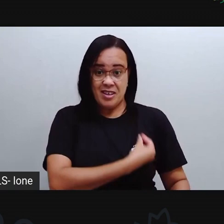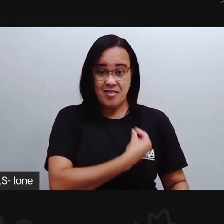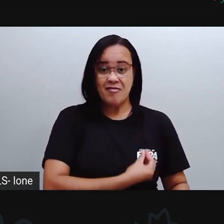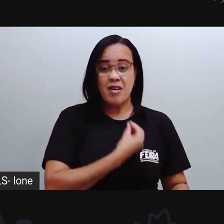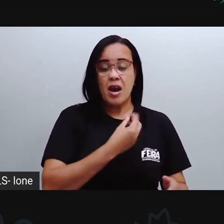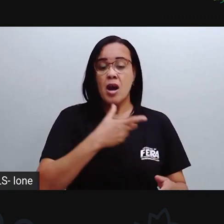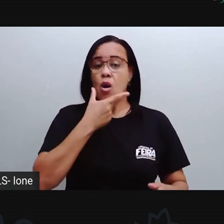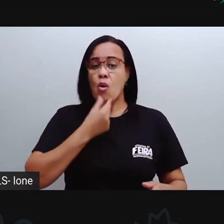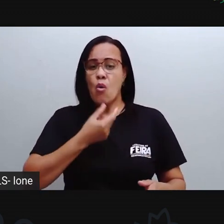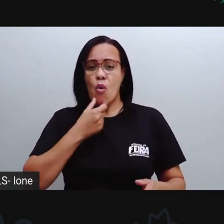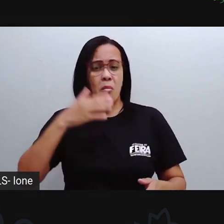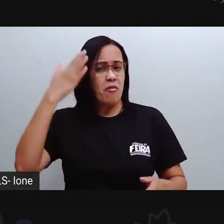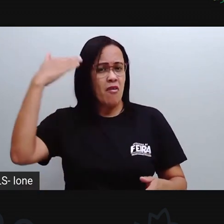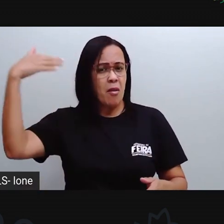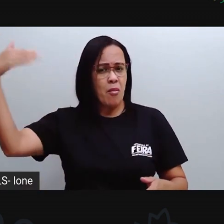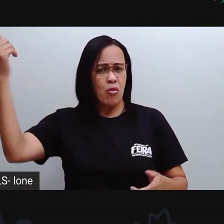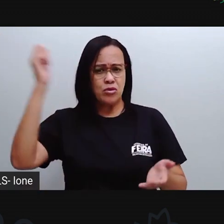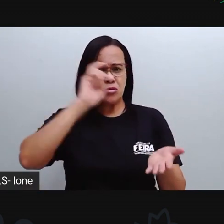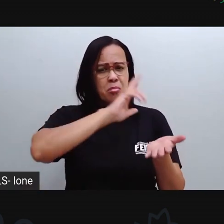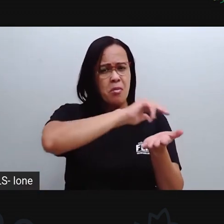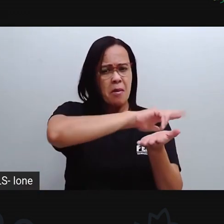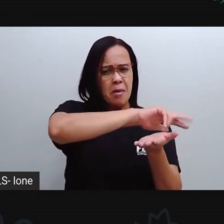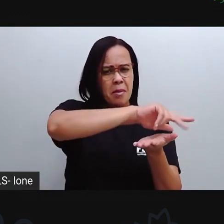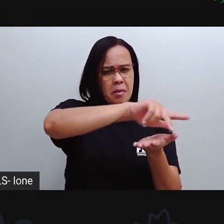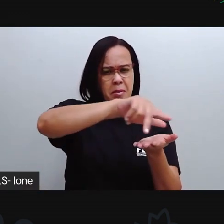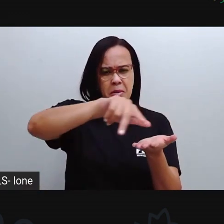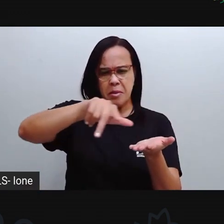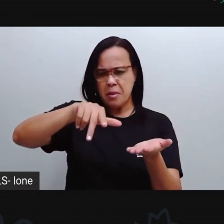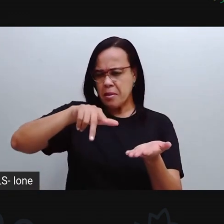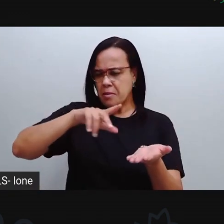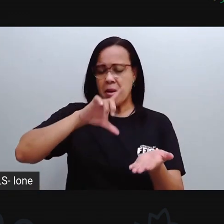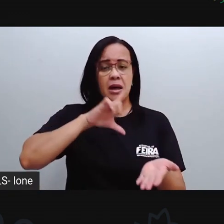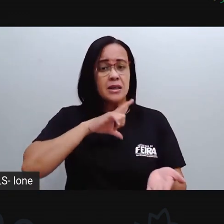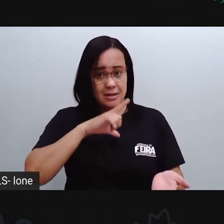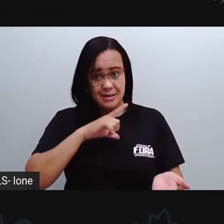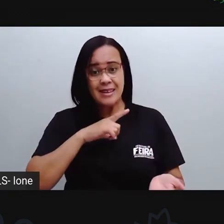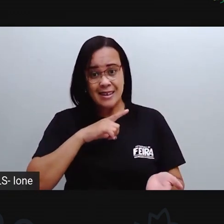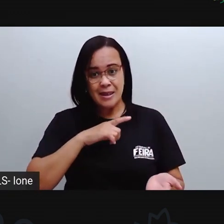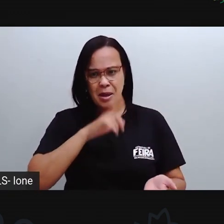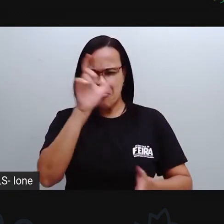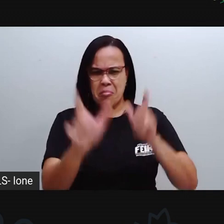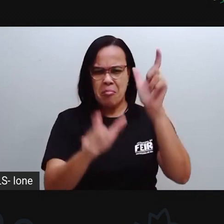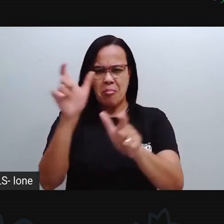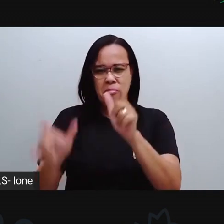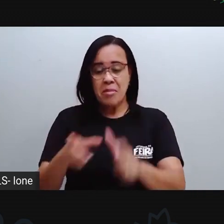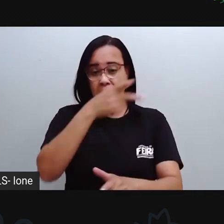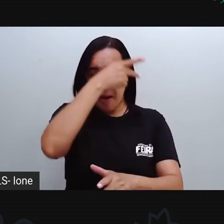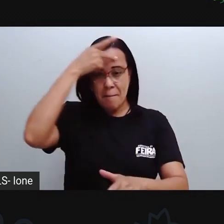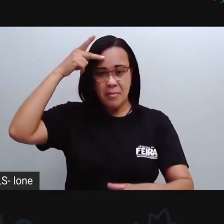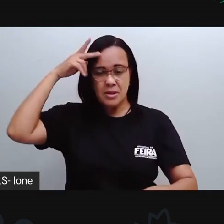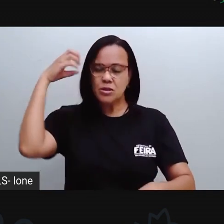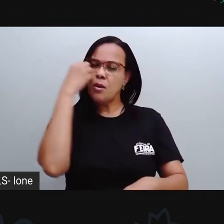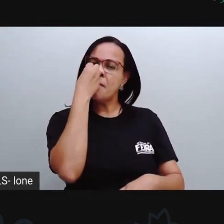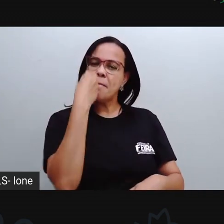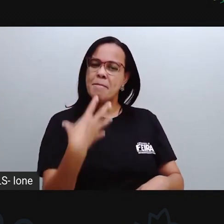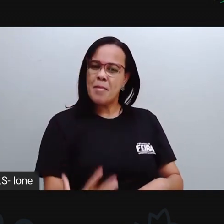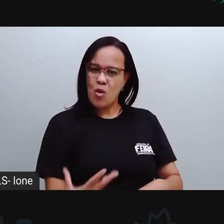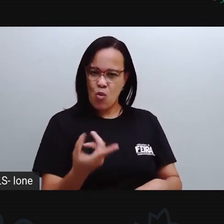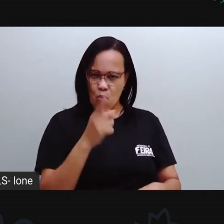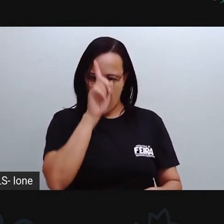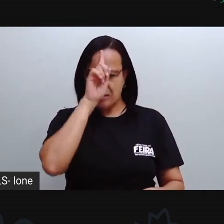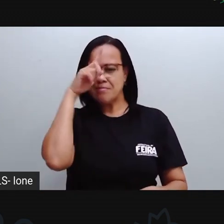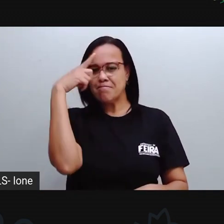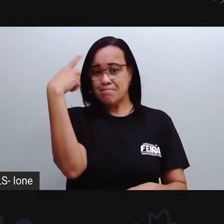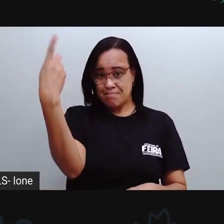de Renato Aragão, Ariano e Patativa. Gente boa, criativa. Isso